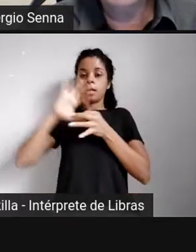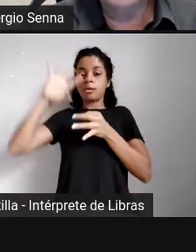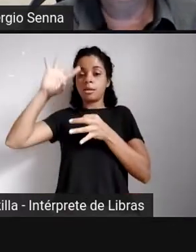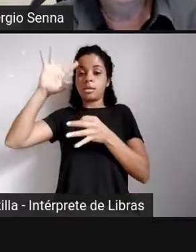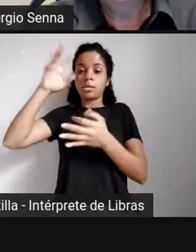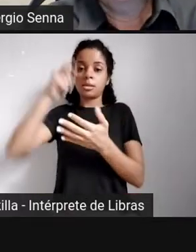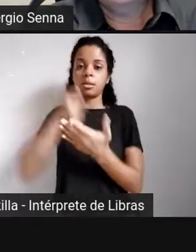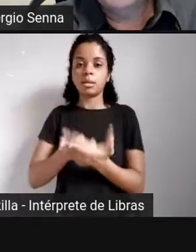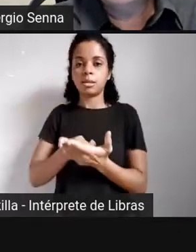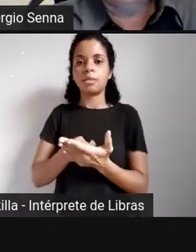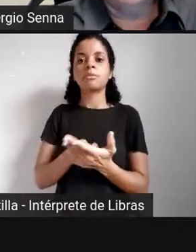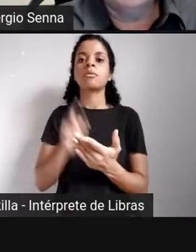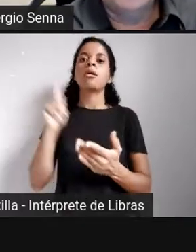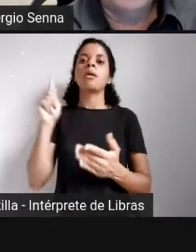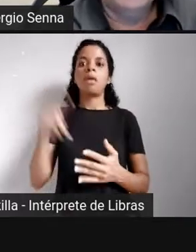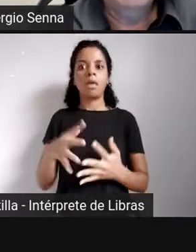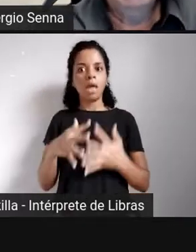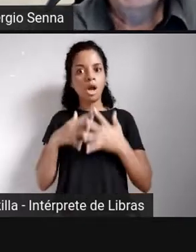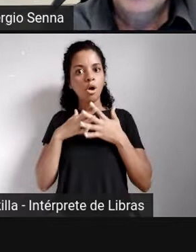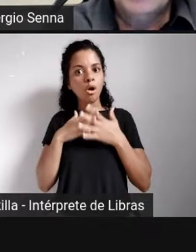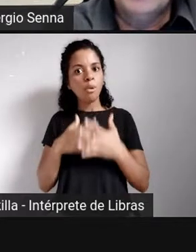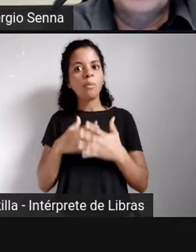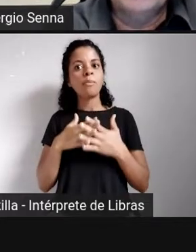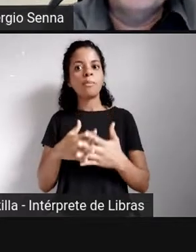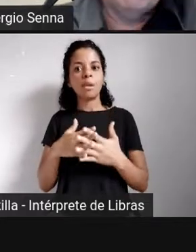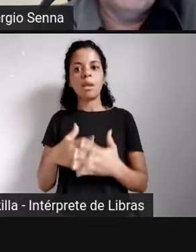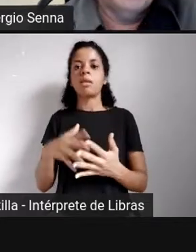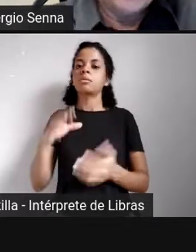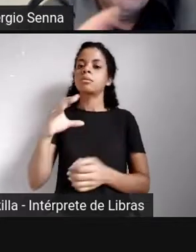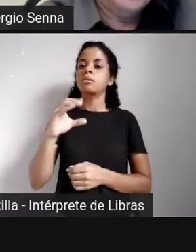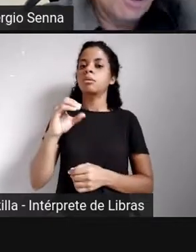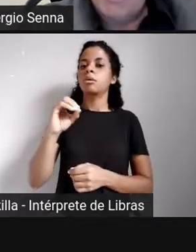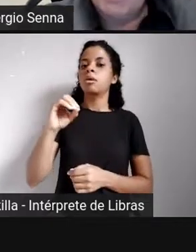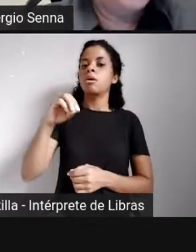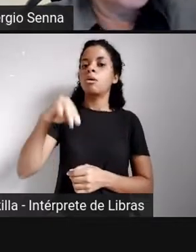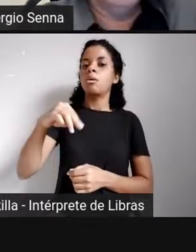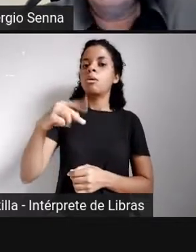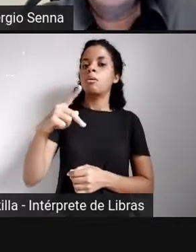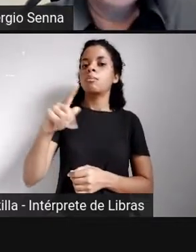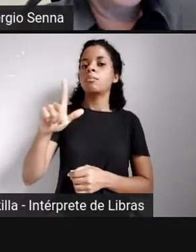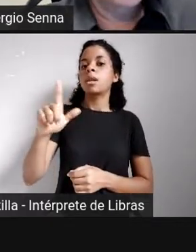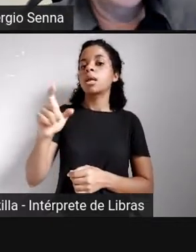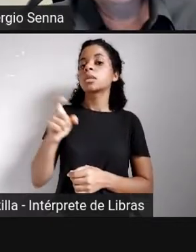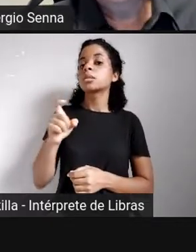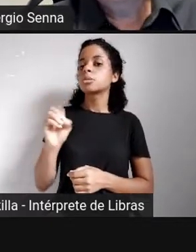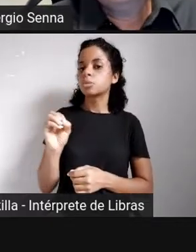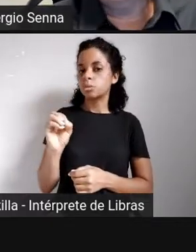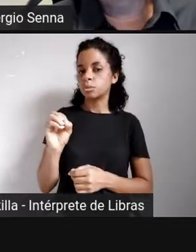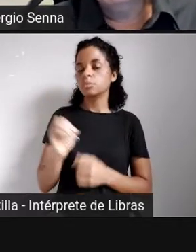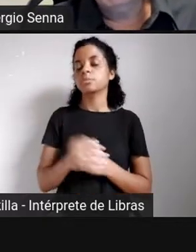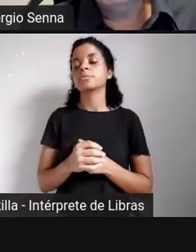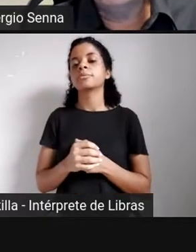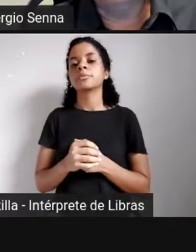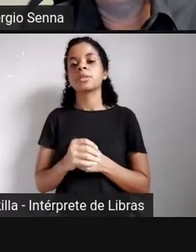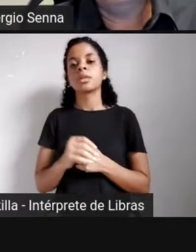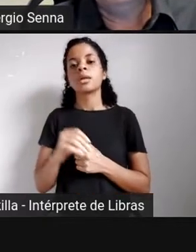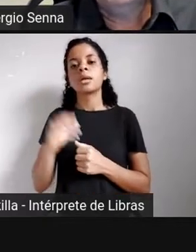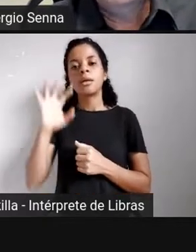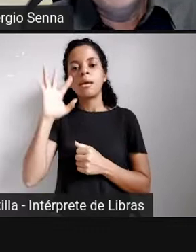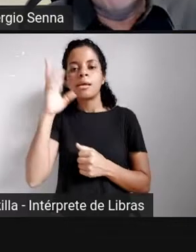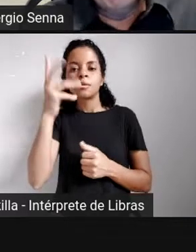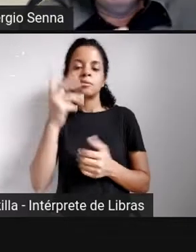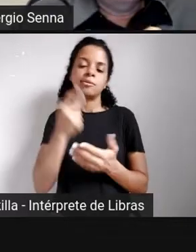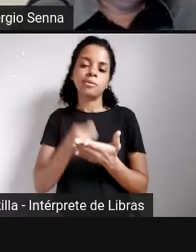complexidade daquilo que ocorre, nós tomamos decisões a todo momento.